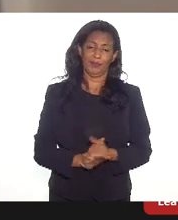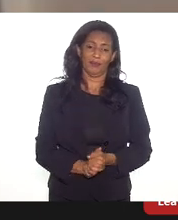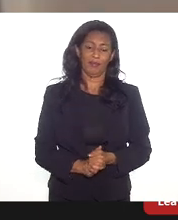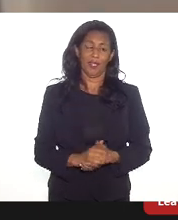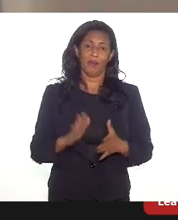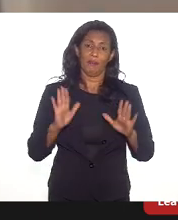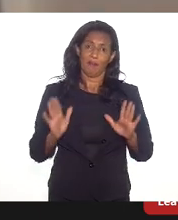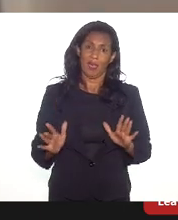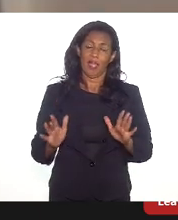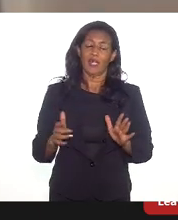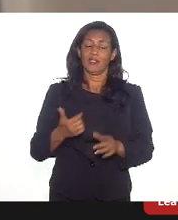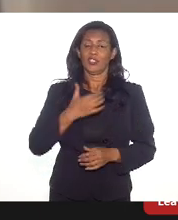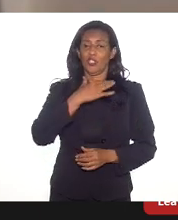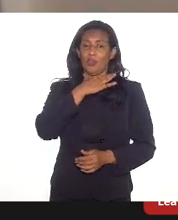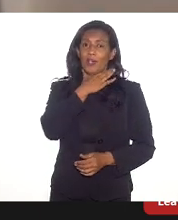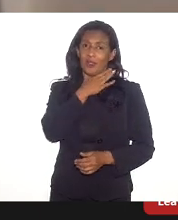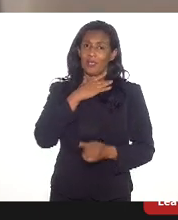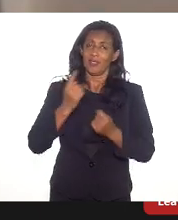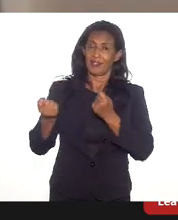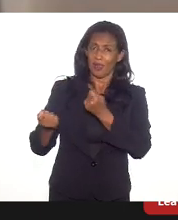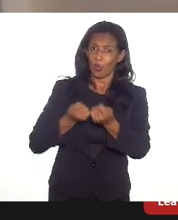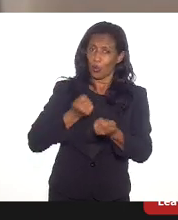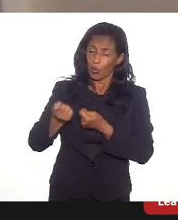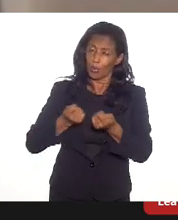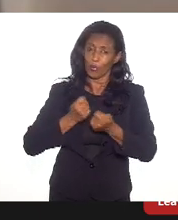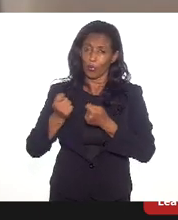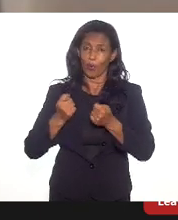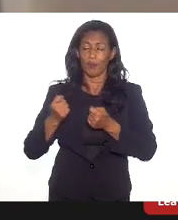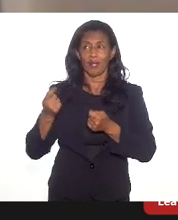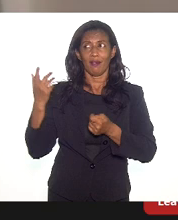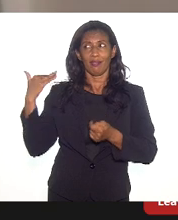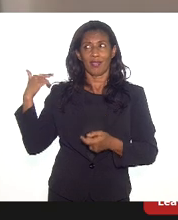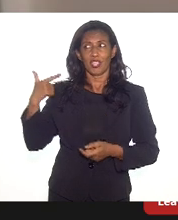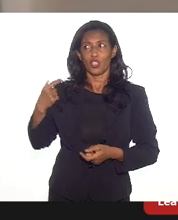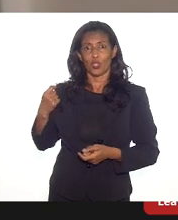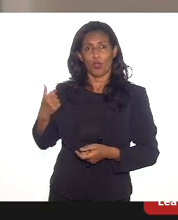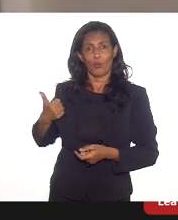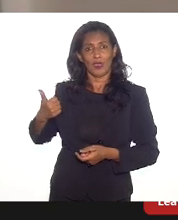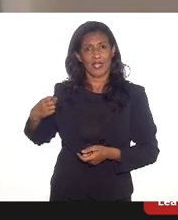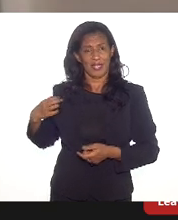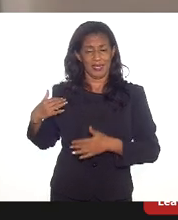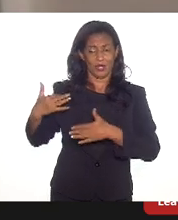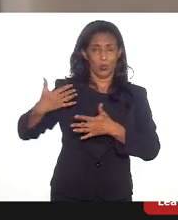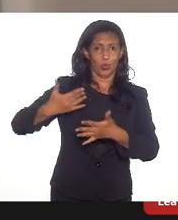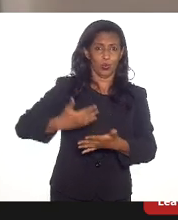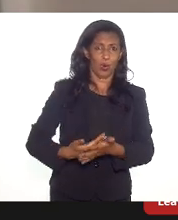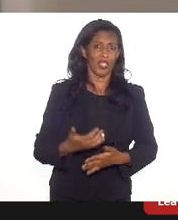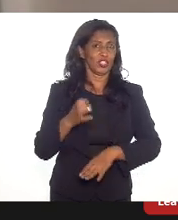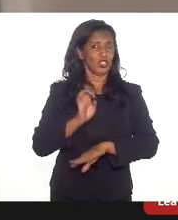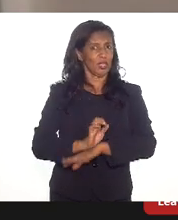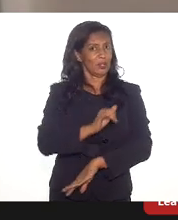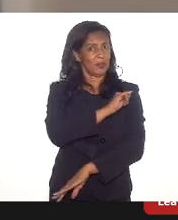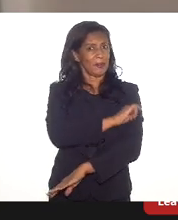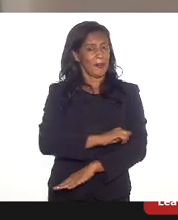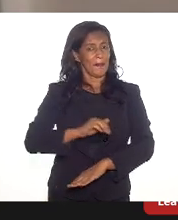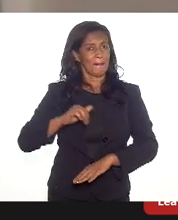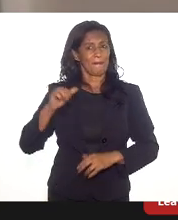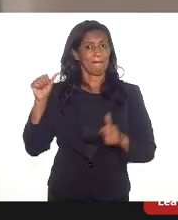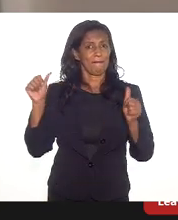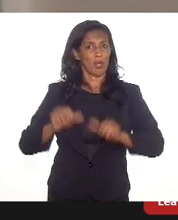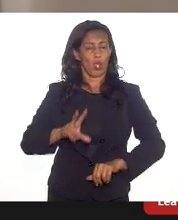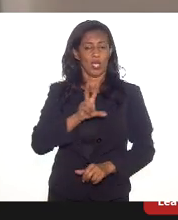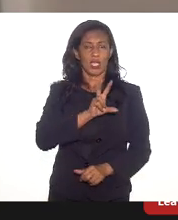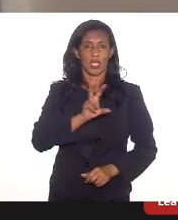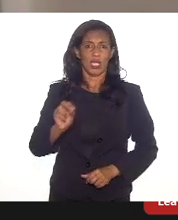crise econômica brasileira monstruosa desde 2015 no Estado do Rio de Janeiro muito mais grave, onde 500 mil